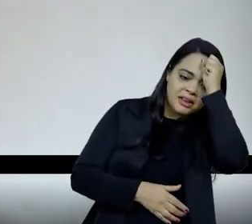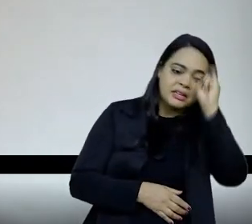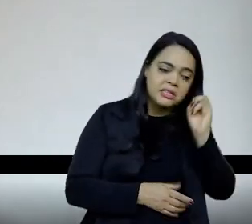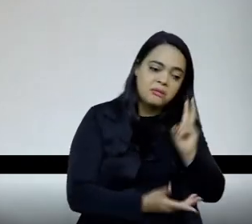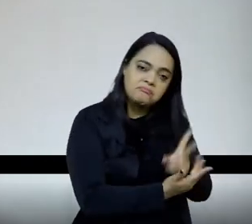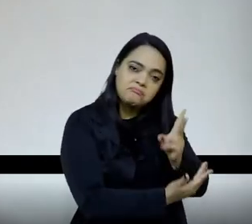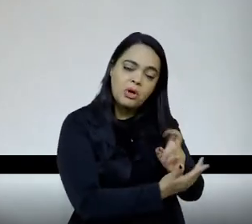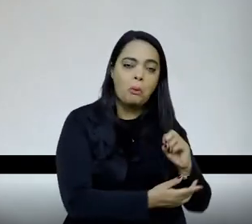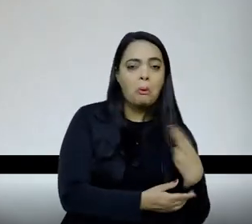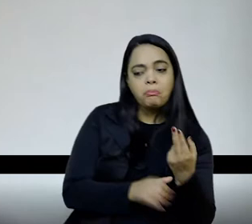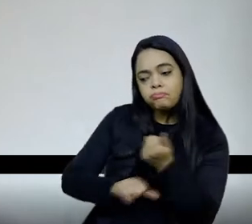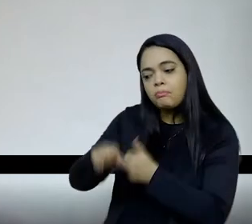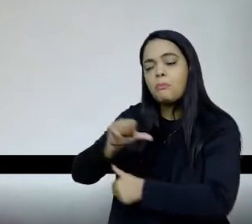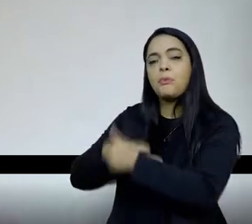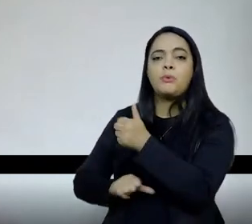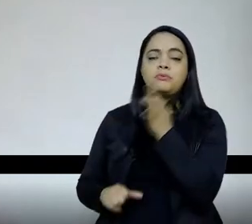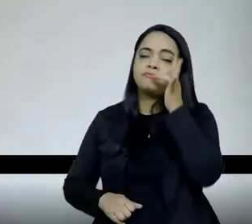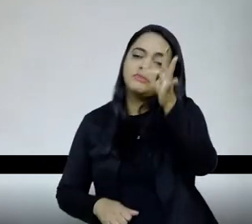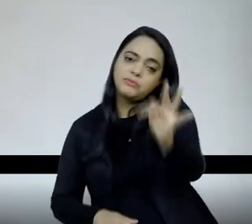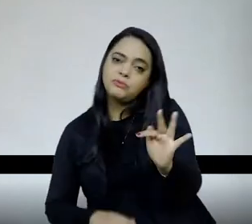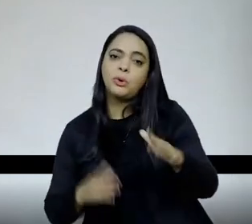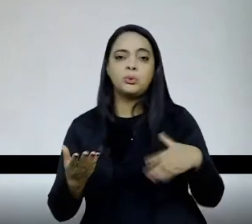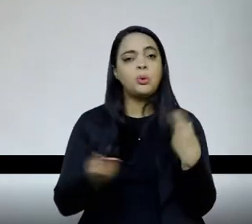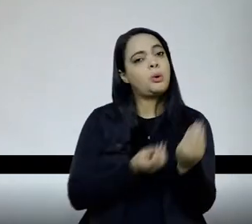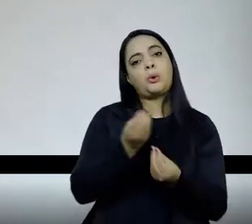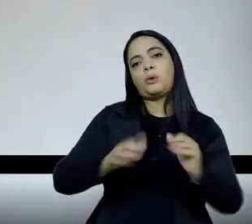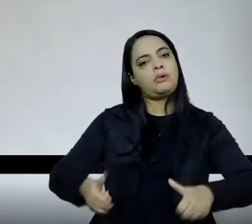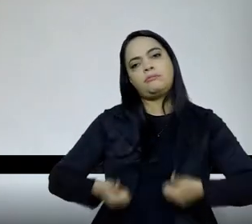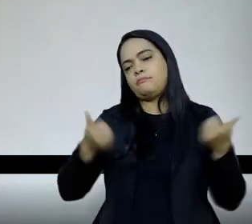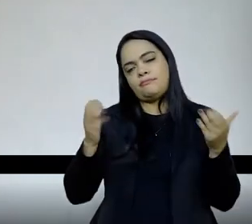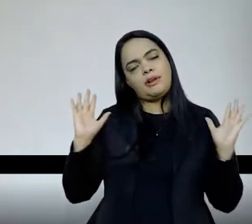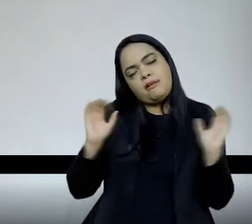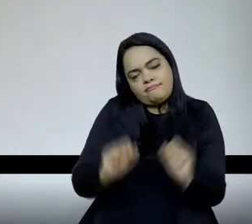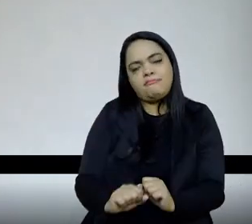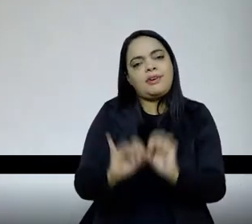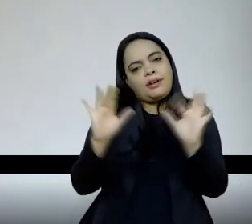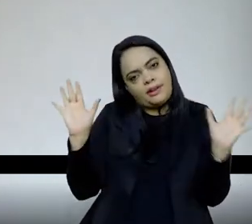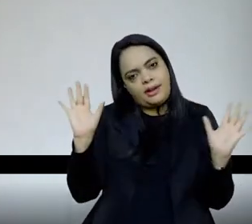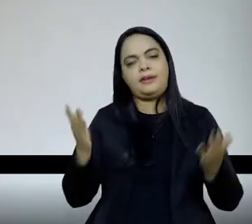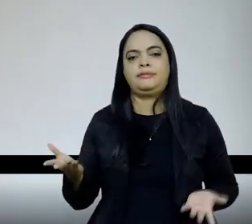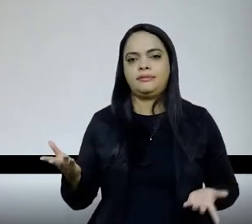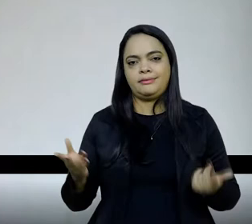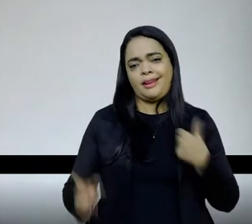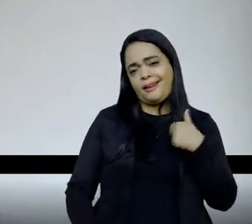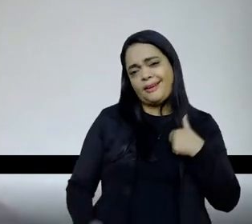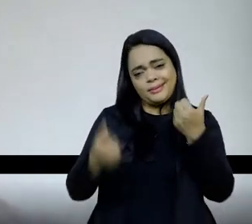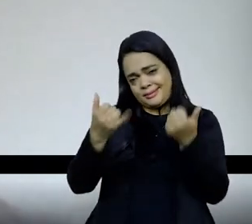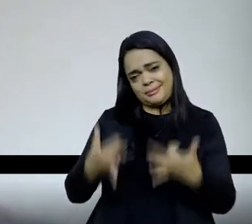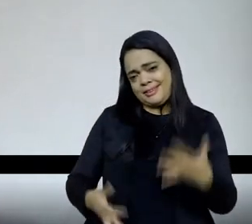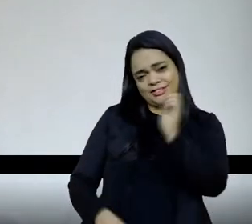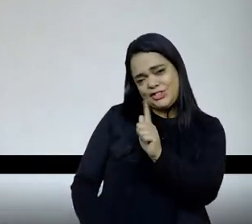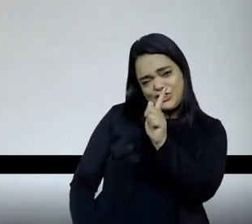sozinha, se ela é o modo melhor de fazê-lo, etc. Claro que, eu estou falando de um modo genérico,